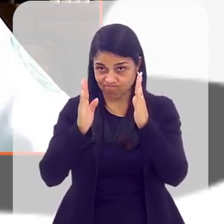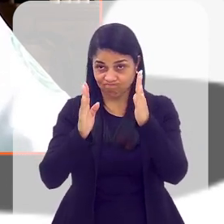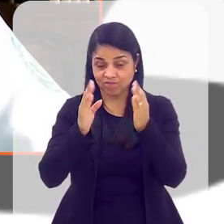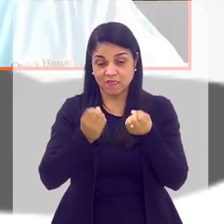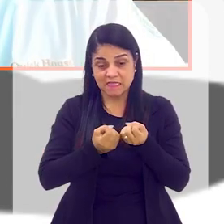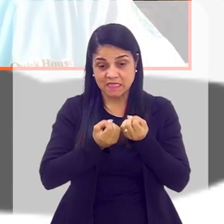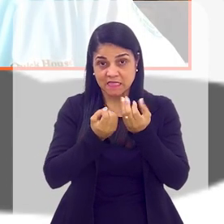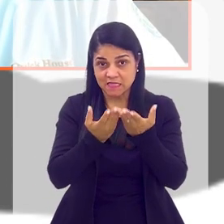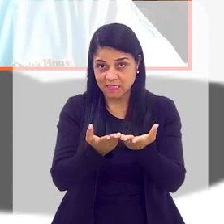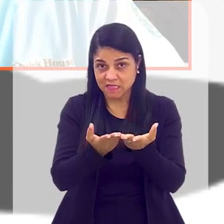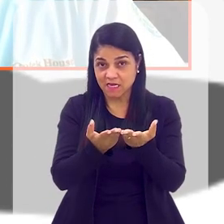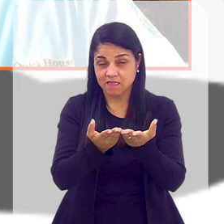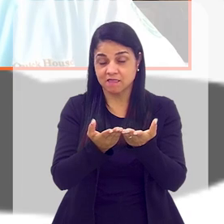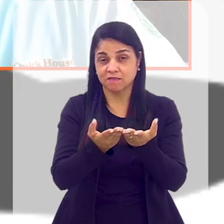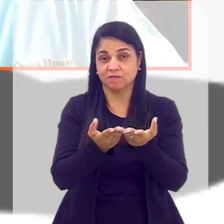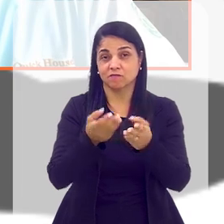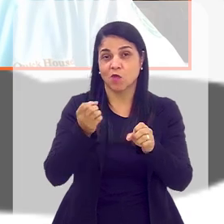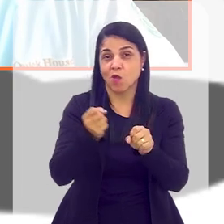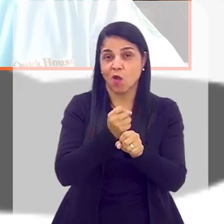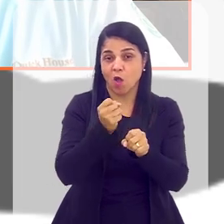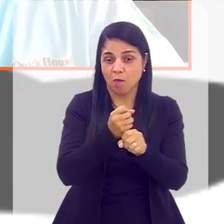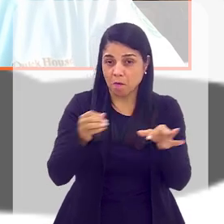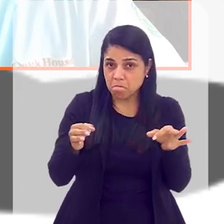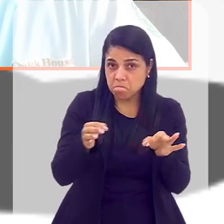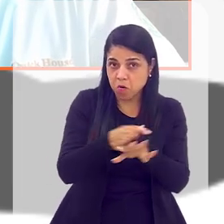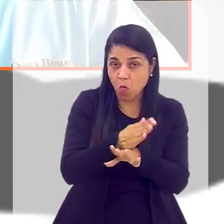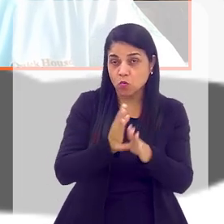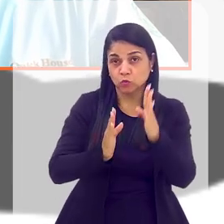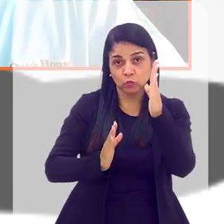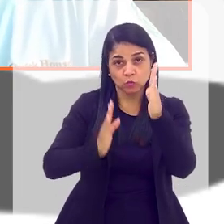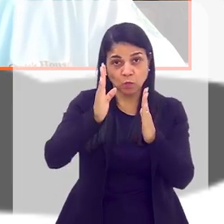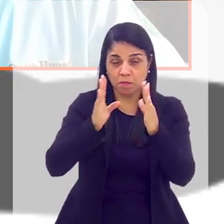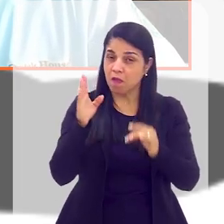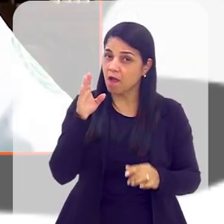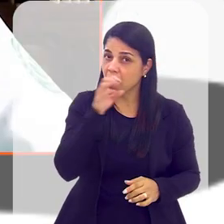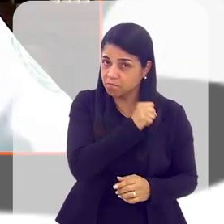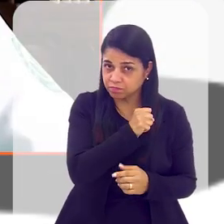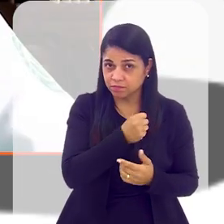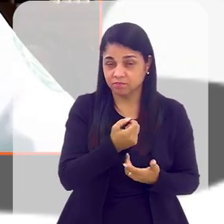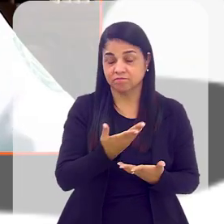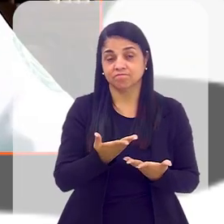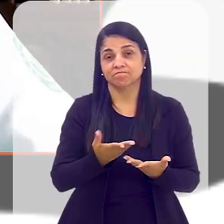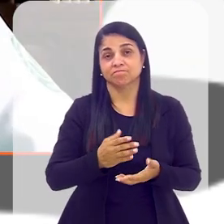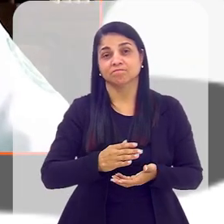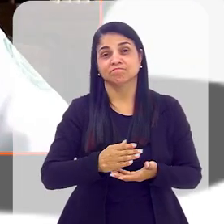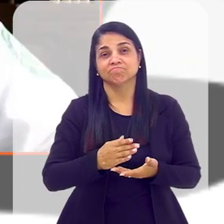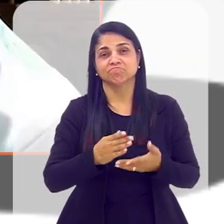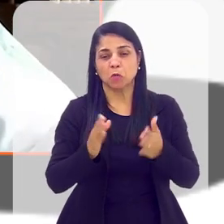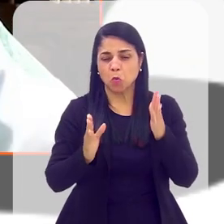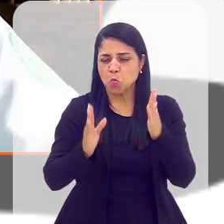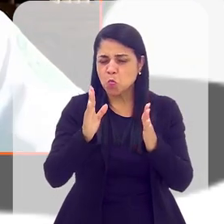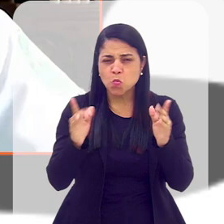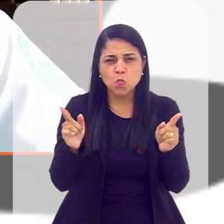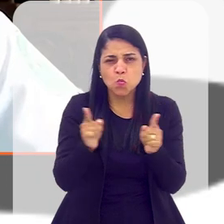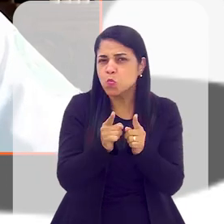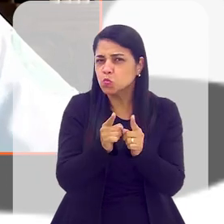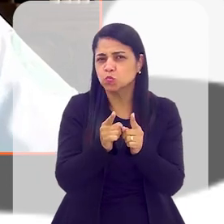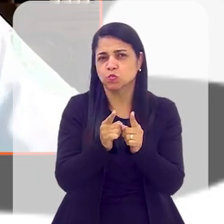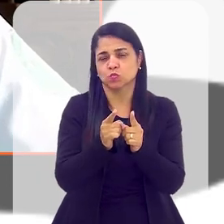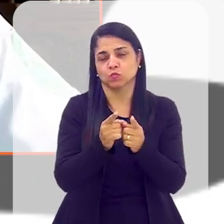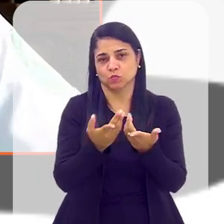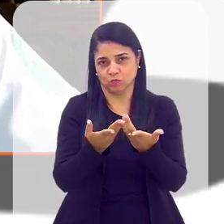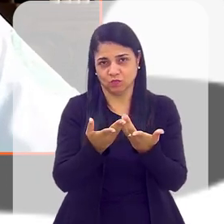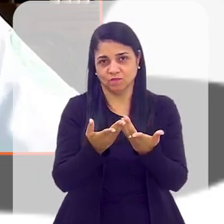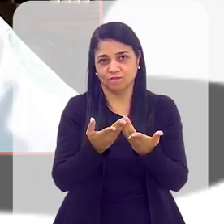entrega, realmente, as obras em um período imbatível de prazo, muito curto o tempo de